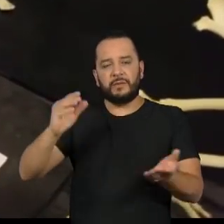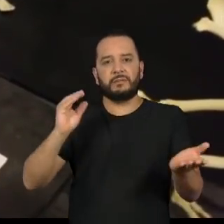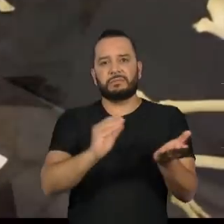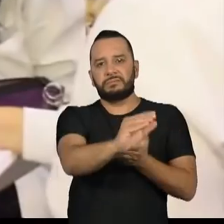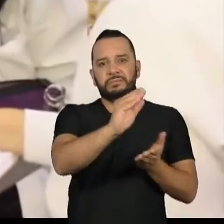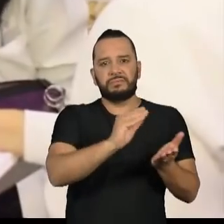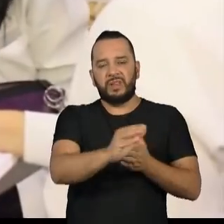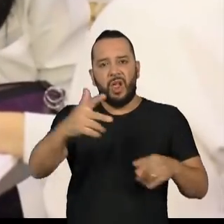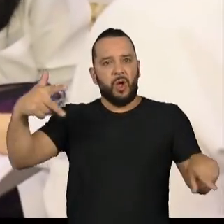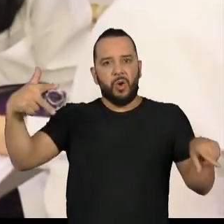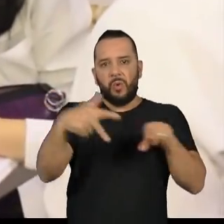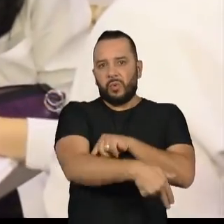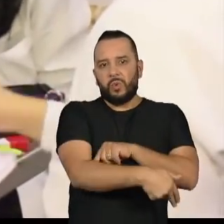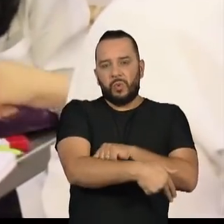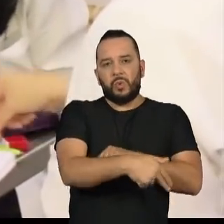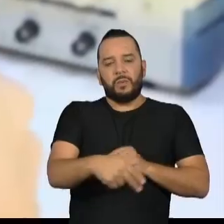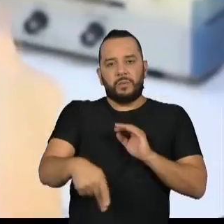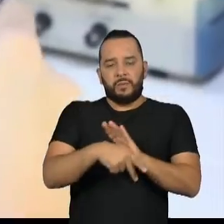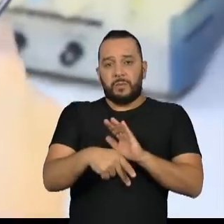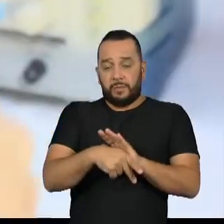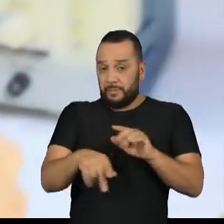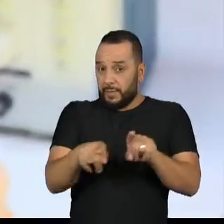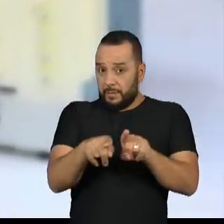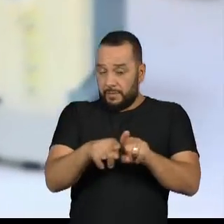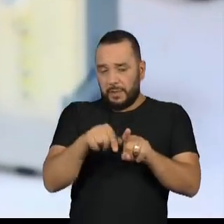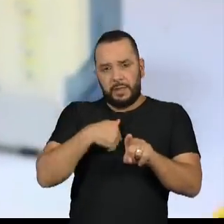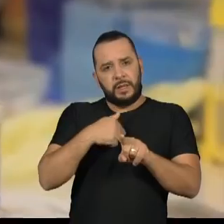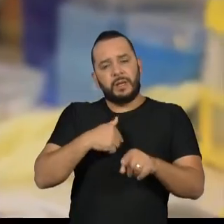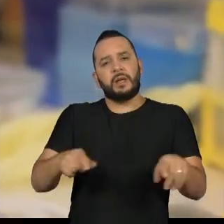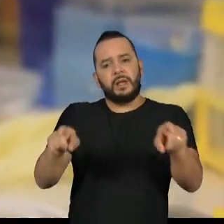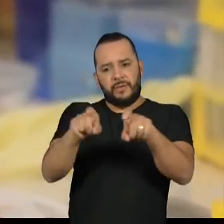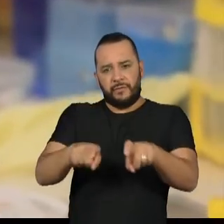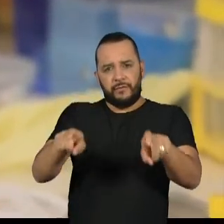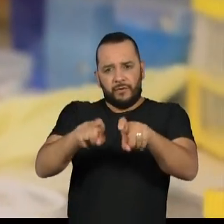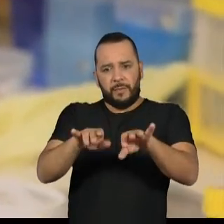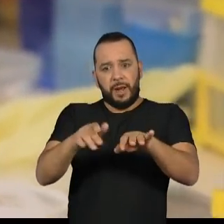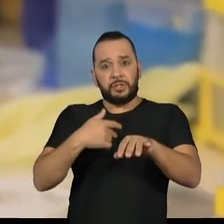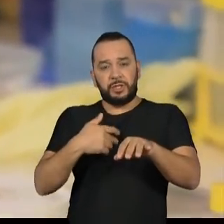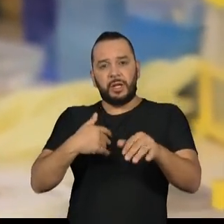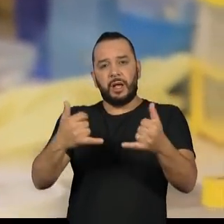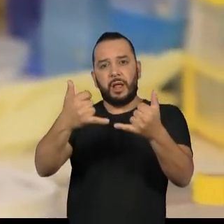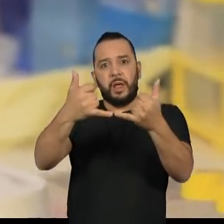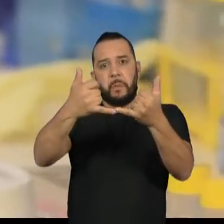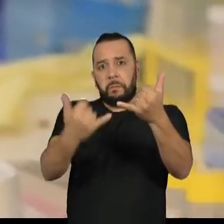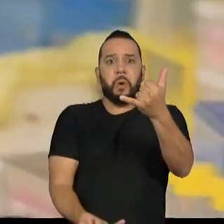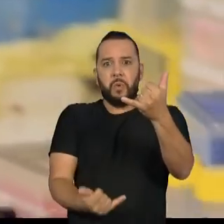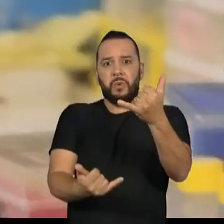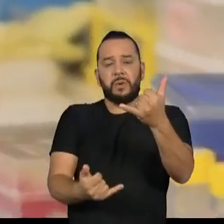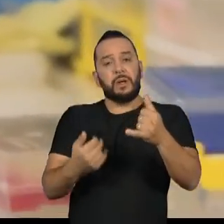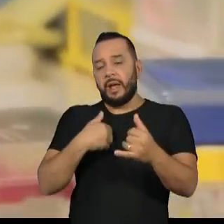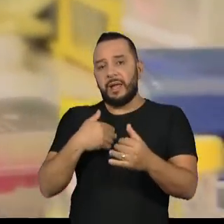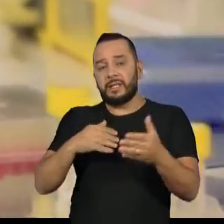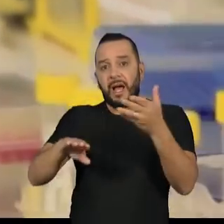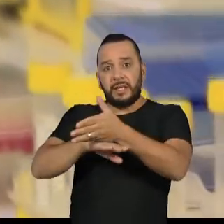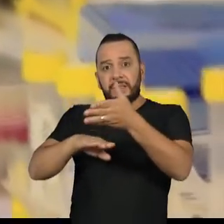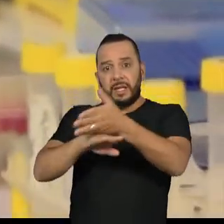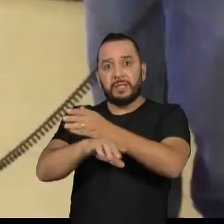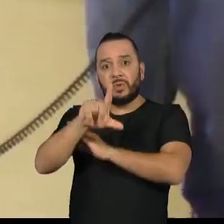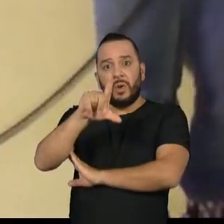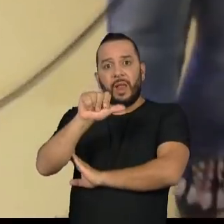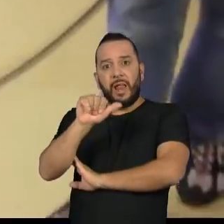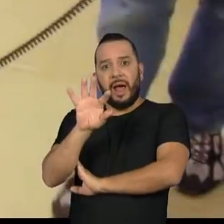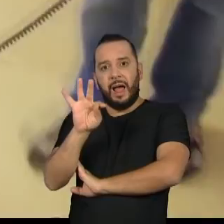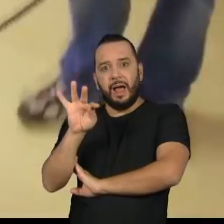servidor do sistema de informática, que deixou os cientistas sem acesso à plataforma Lattes. O CNPq